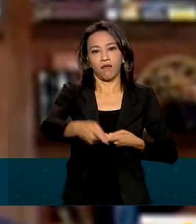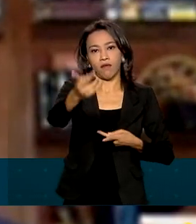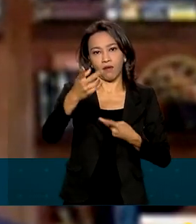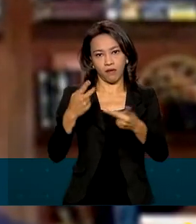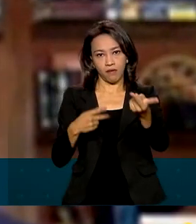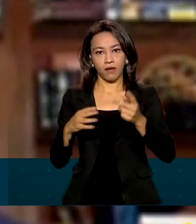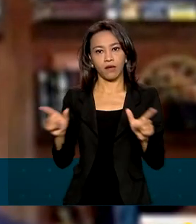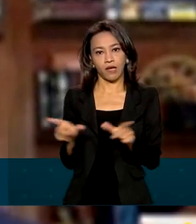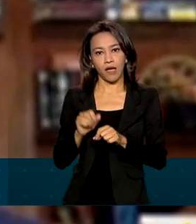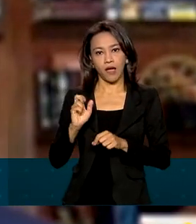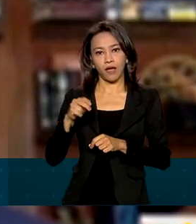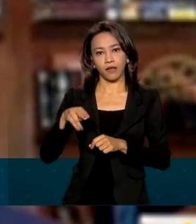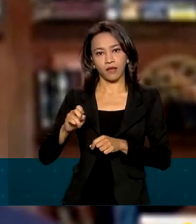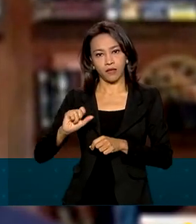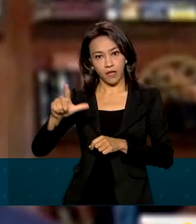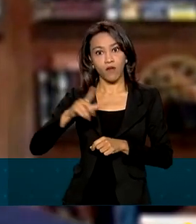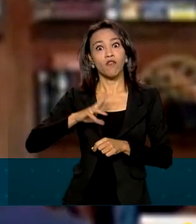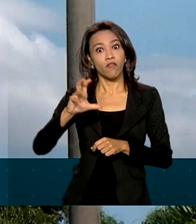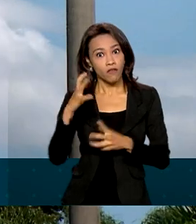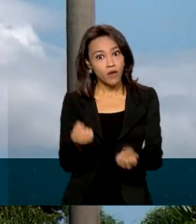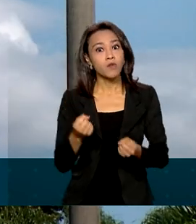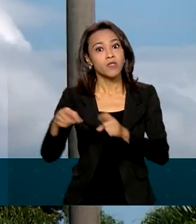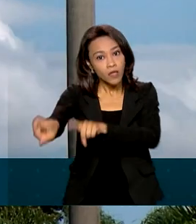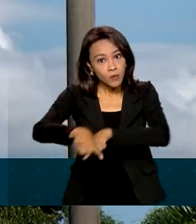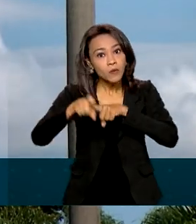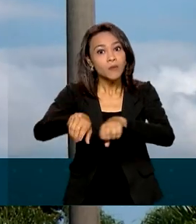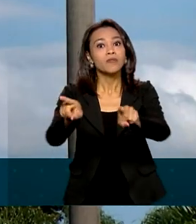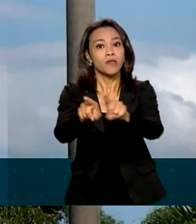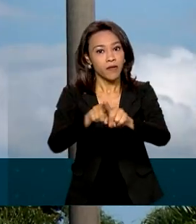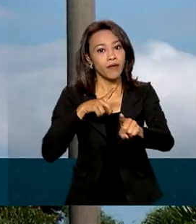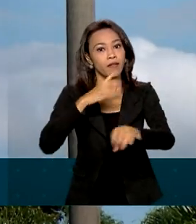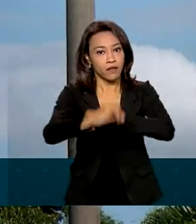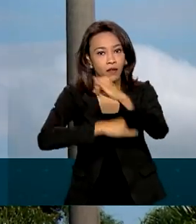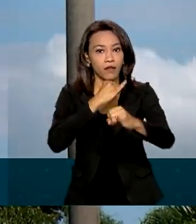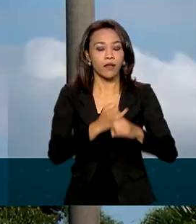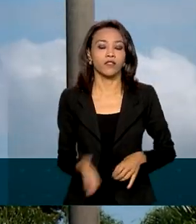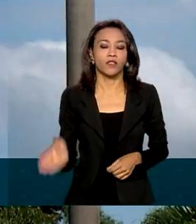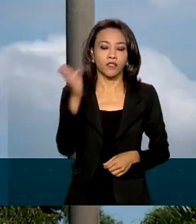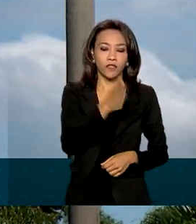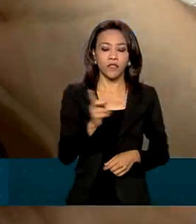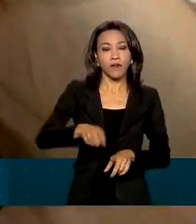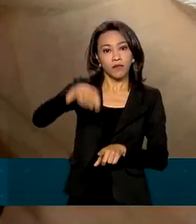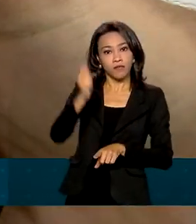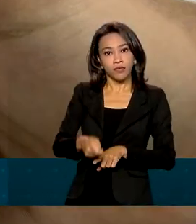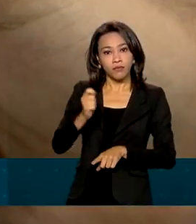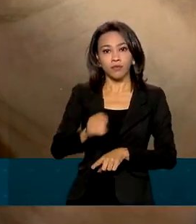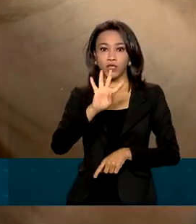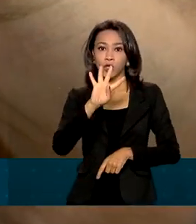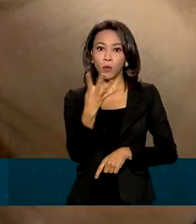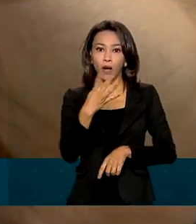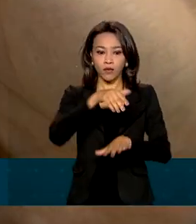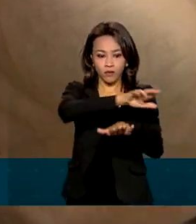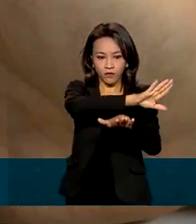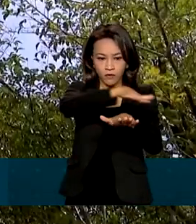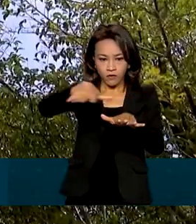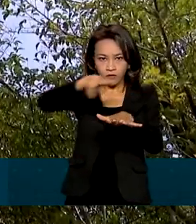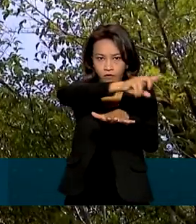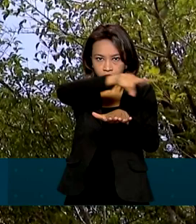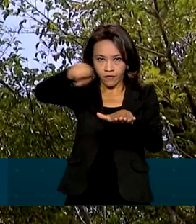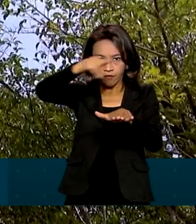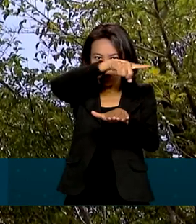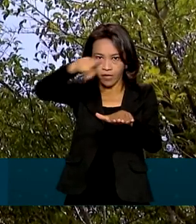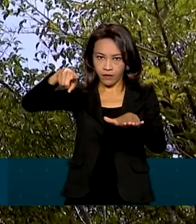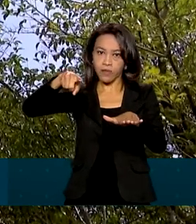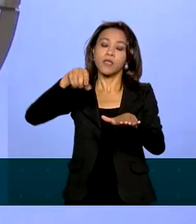abrangeremos todas as localidades, inclusive as rurais. No leilão do 5G, vão ser vendidas licenças de quatro faixas de frequência. O